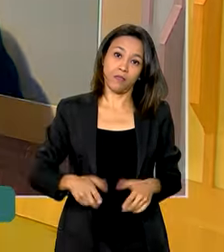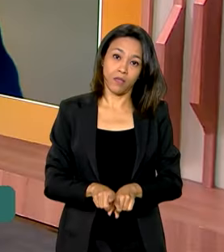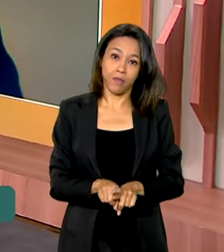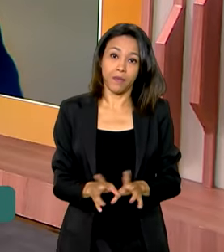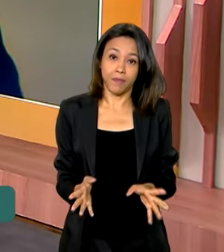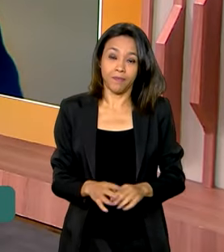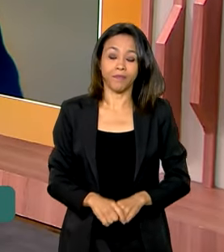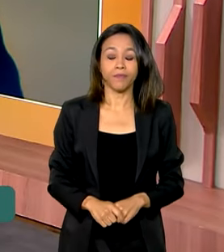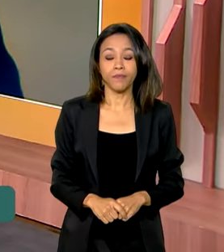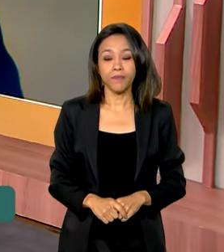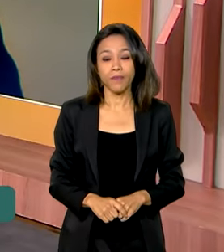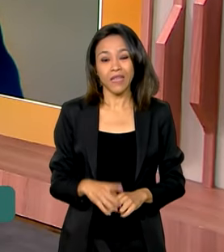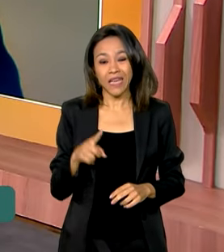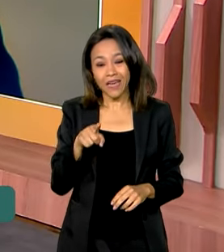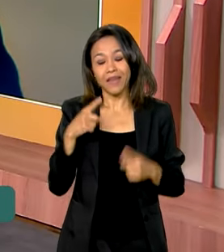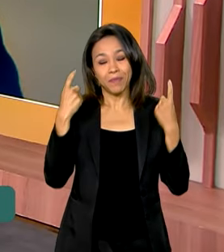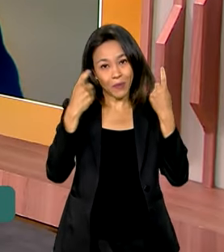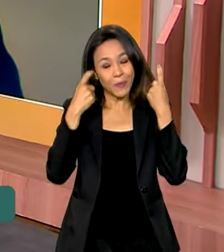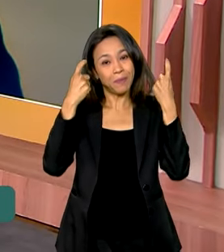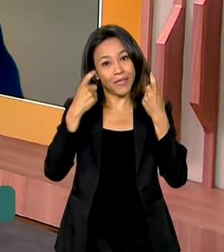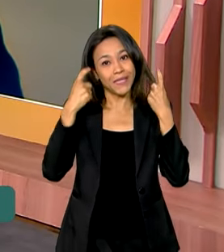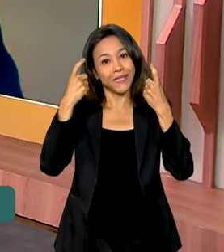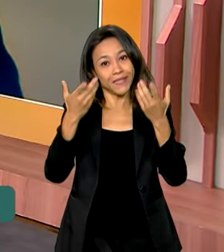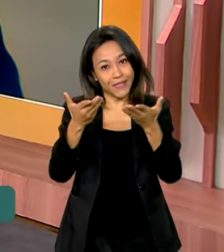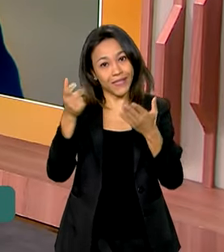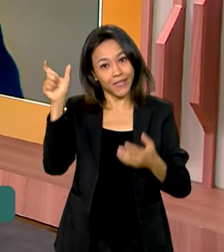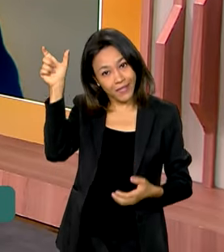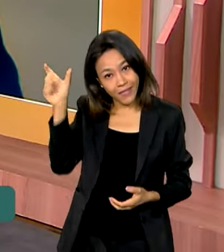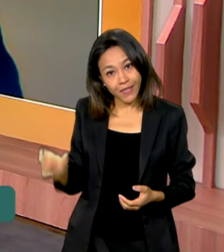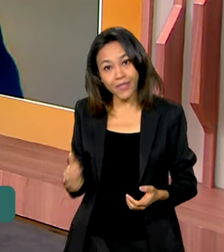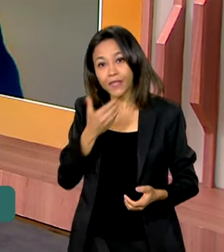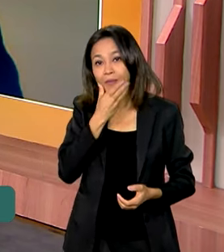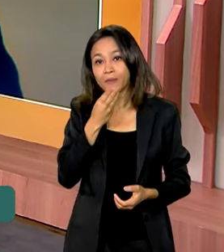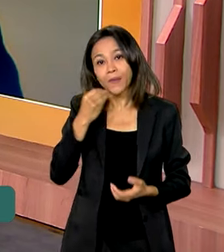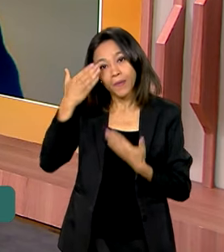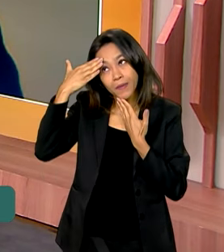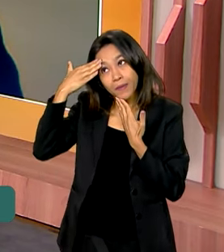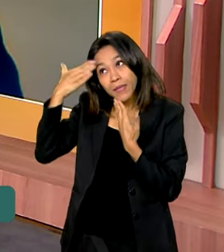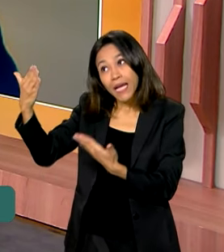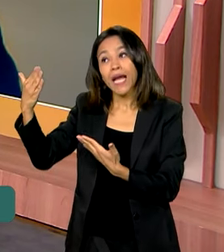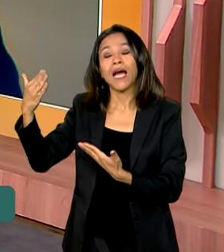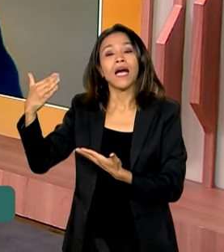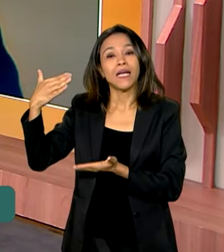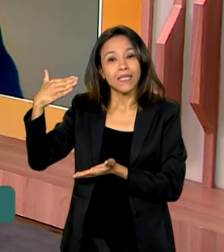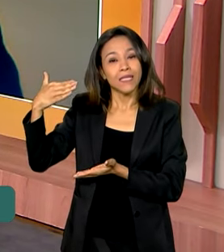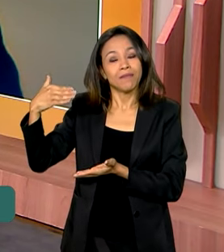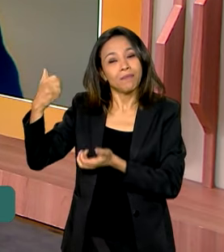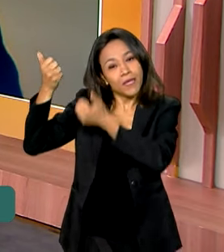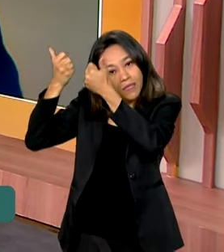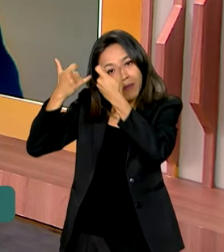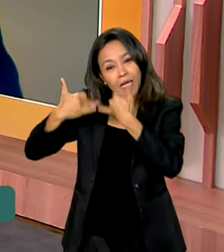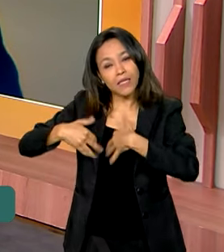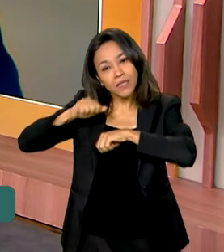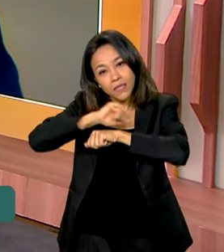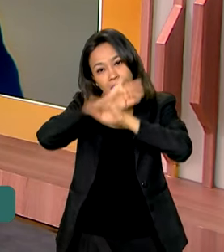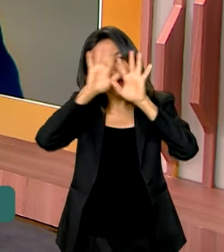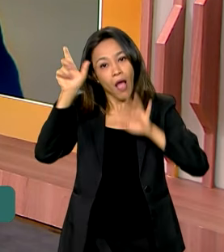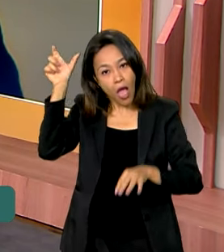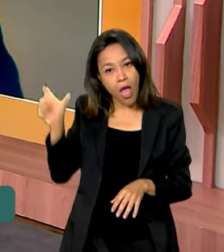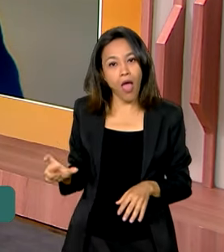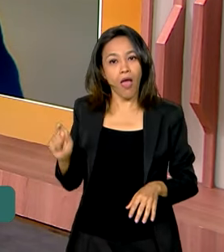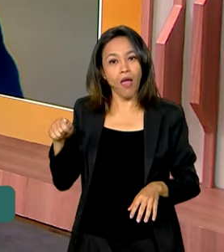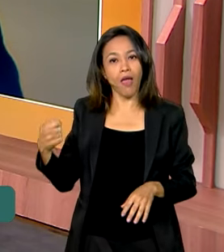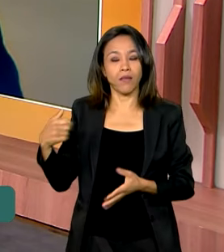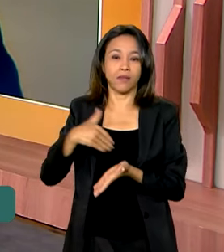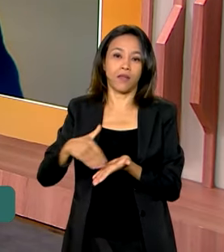Situação muito preocupante. Marcos Caingang, eu agradeço imensamente os esclarecimentos. Ele que é secretário nacional